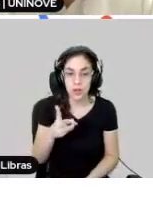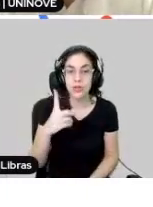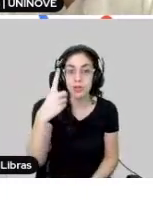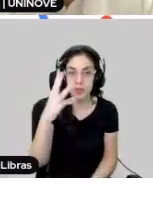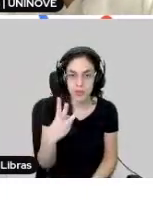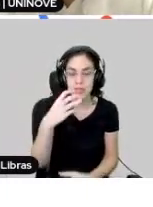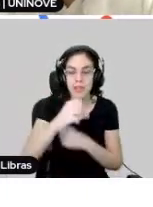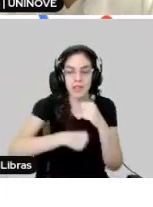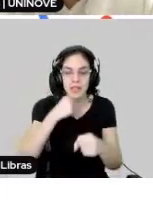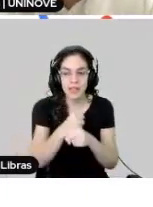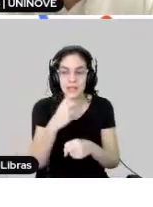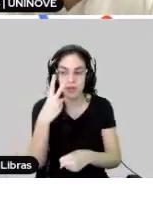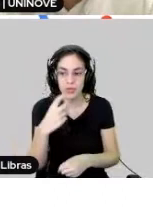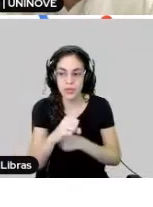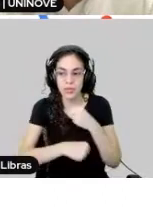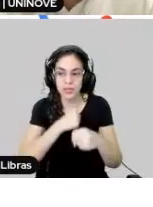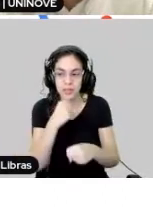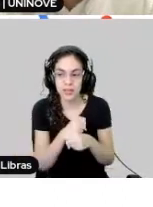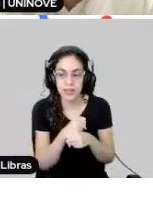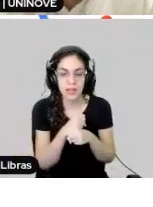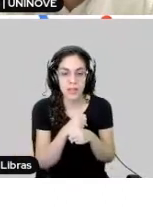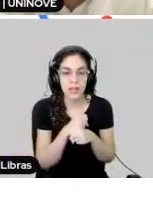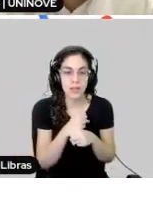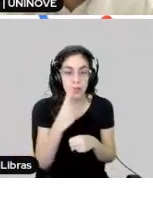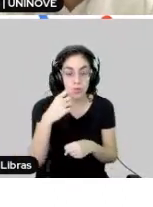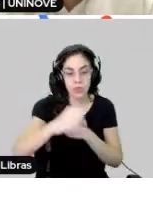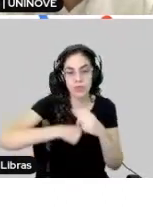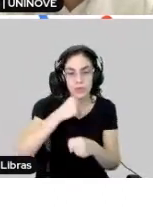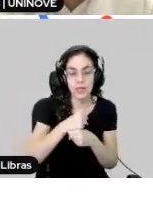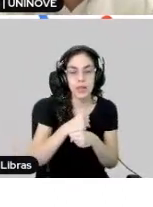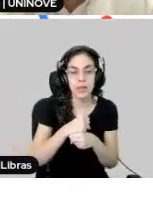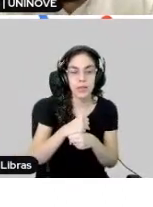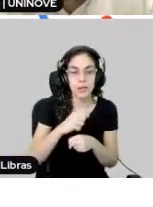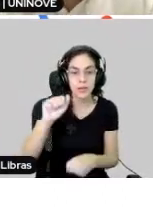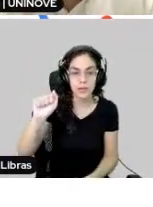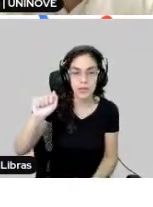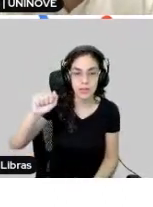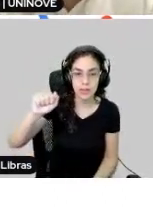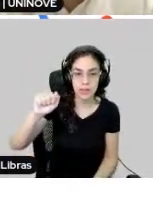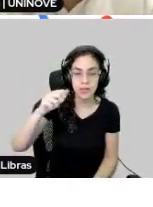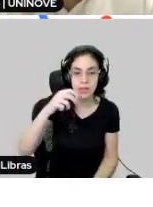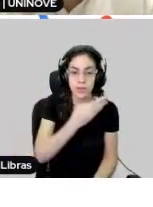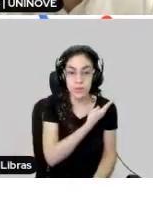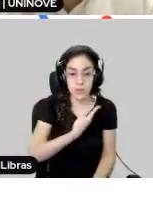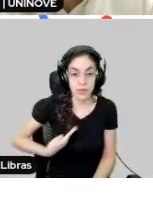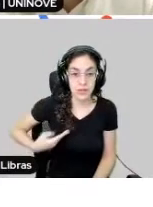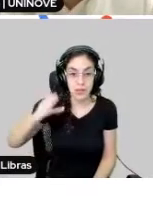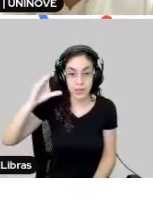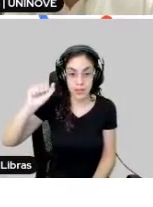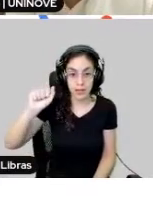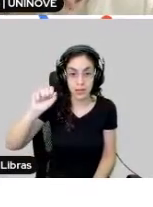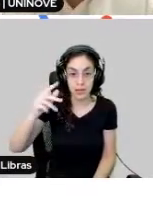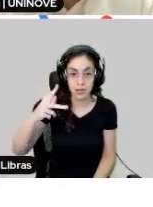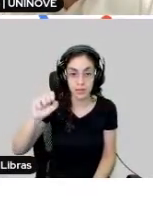Inclusive, dois anos atrás, ou um ano atrás, a gente teve o Anderson Correia, que era o presidente da CAPES na época e hoje é o reitor do ITA.